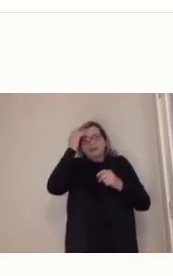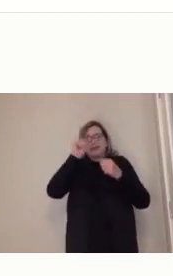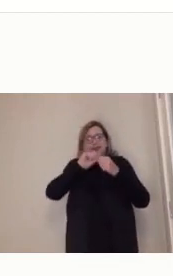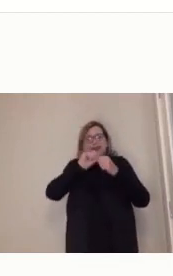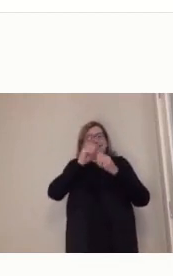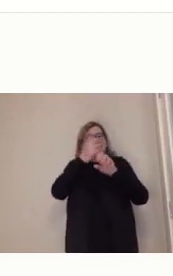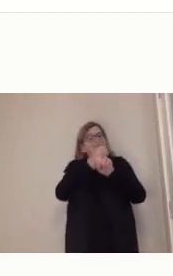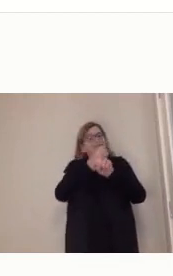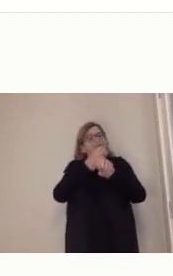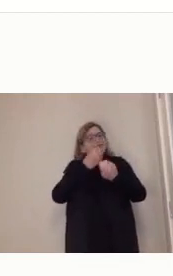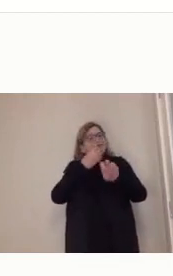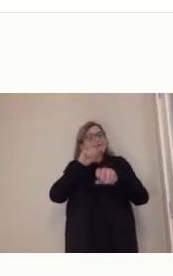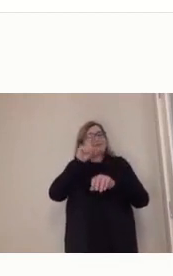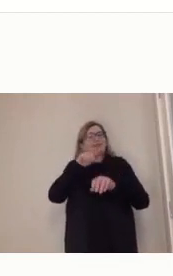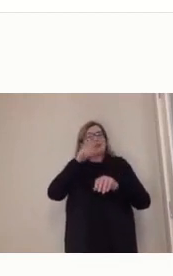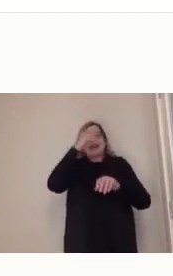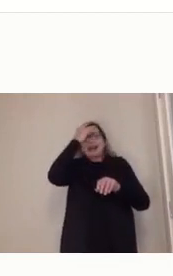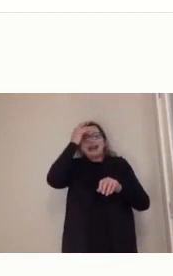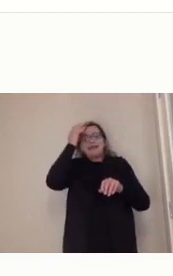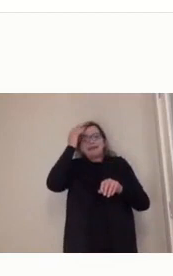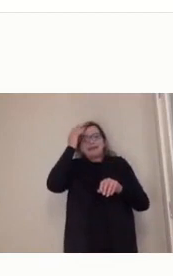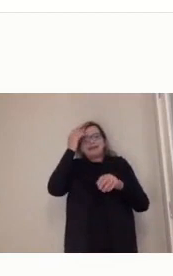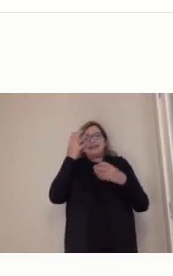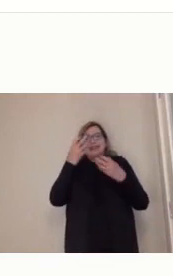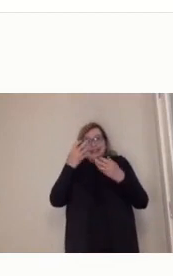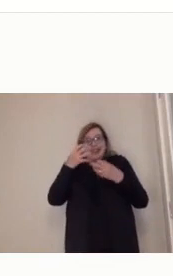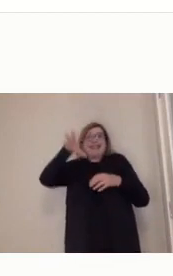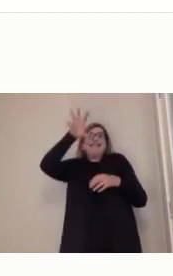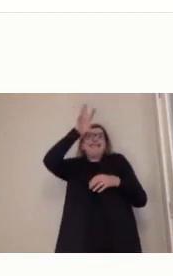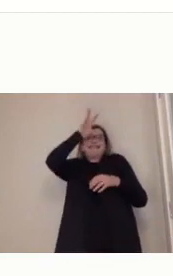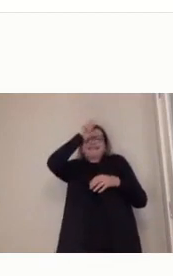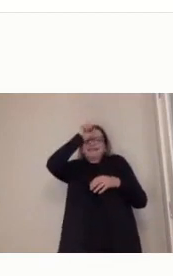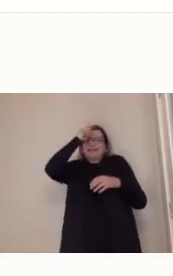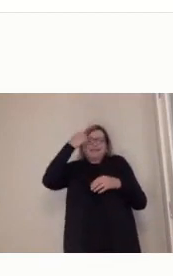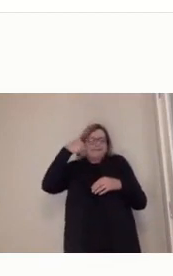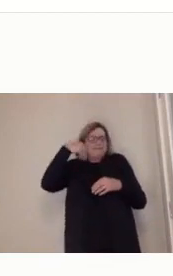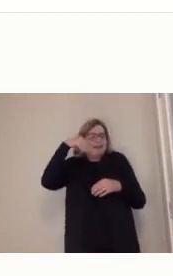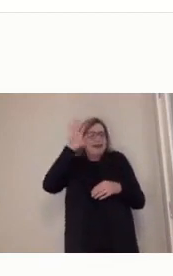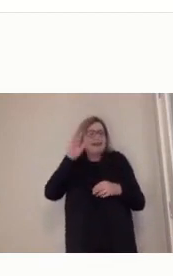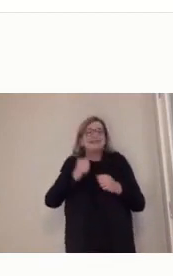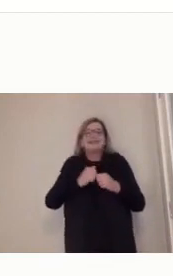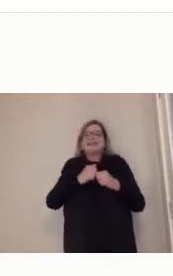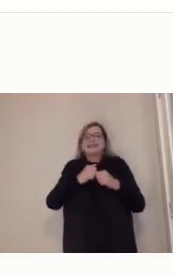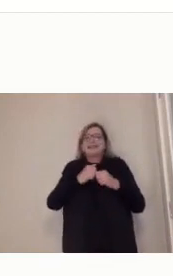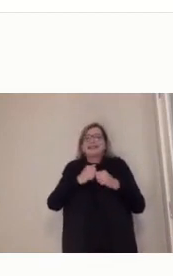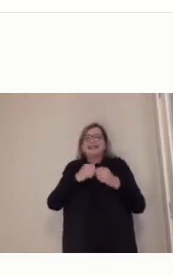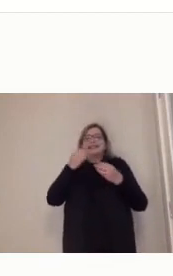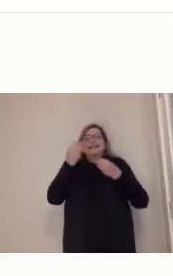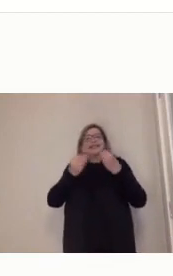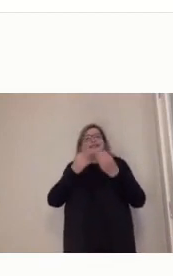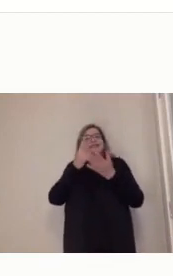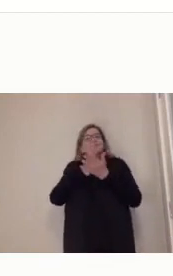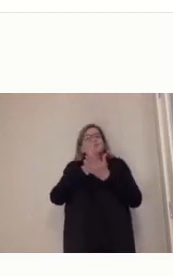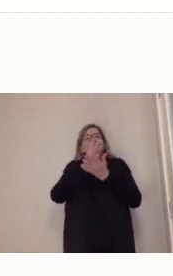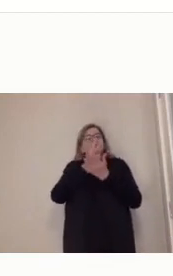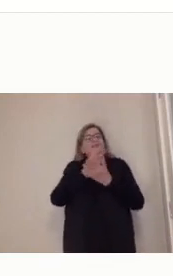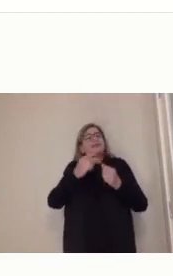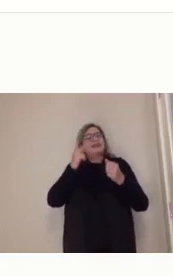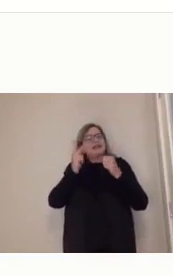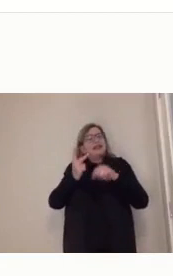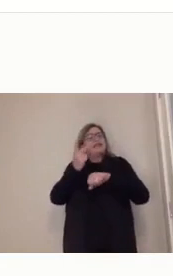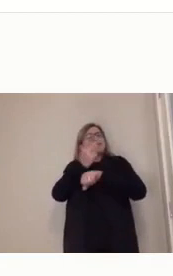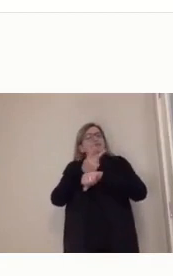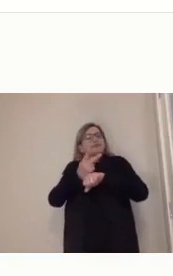aprender mais, buscando se sentir melhor frente a determinada situação e não somente passar por um determinado curso, né?